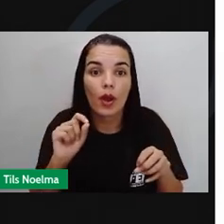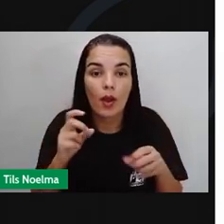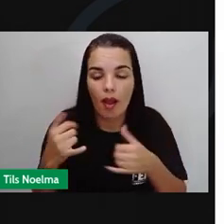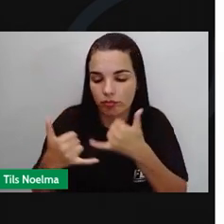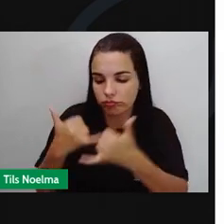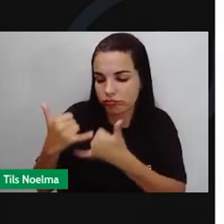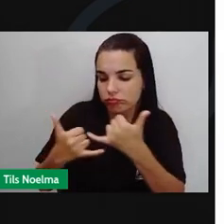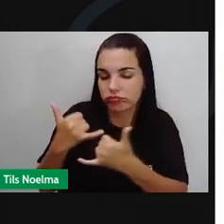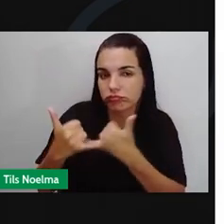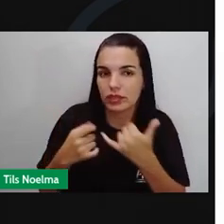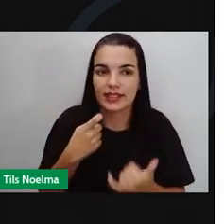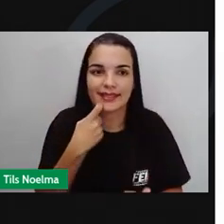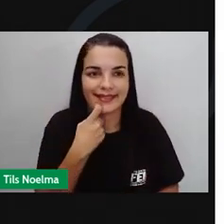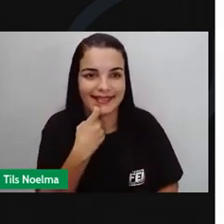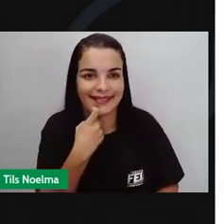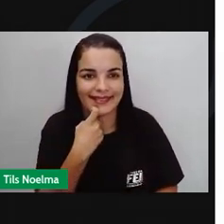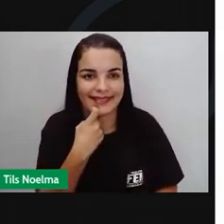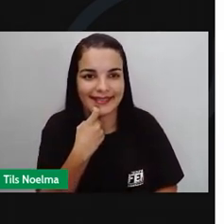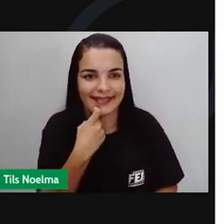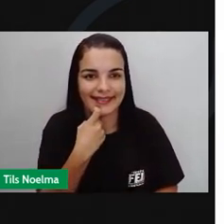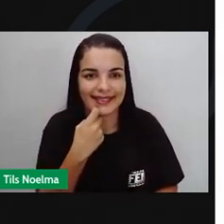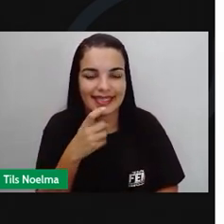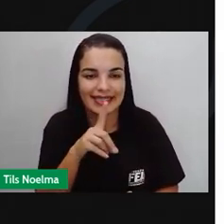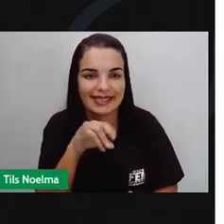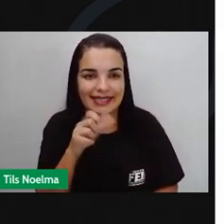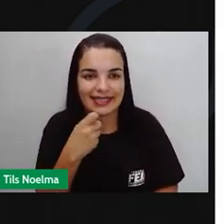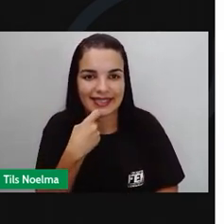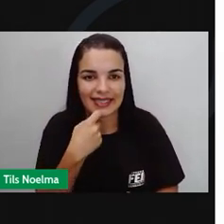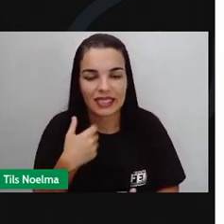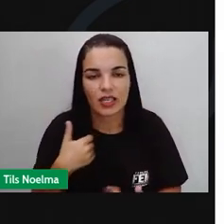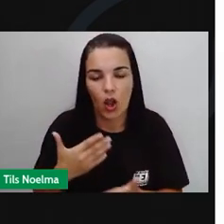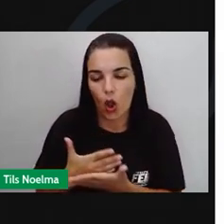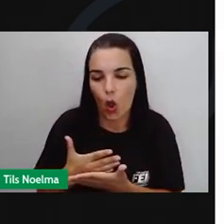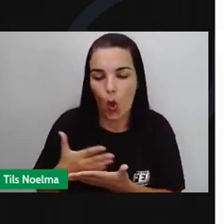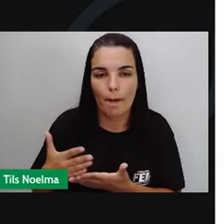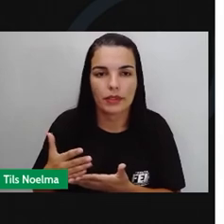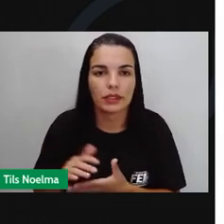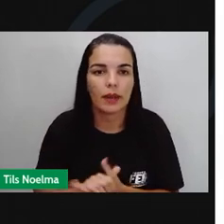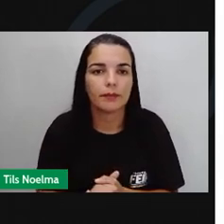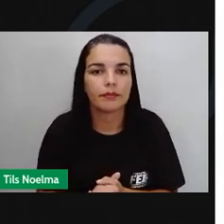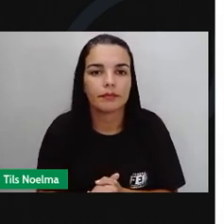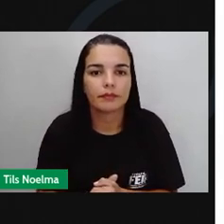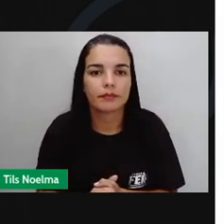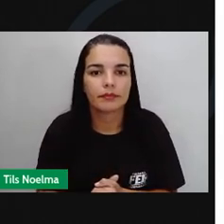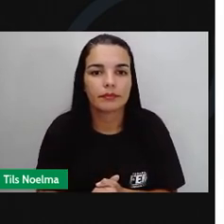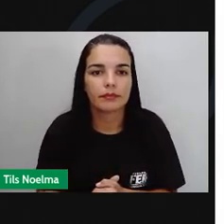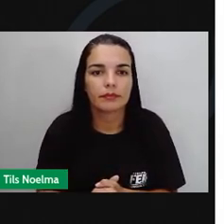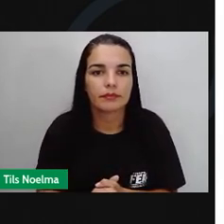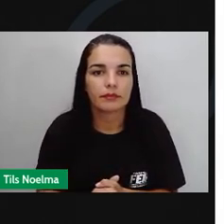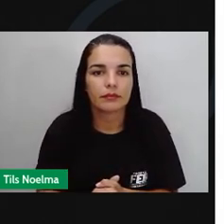recreio de sexta-feira. Então, vamos lá. Eu vou começar dizendo assim. Por exemplo.